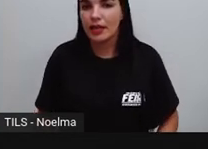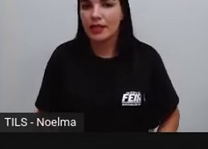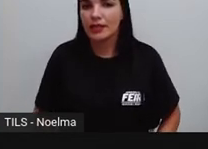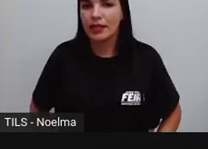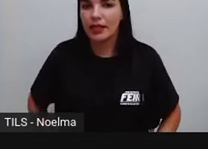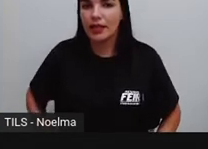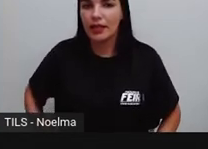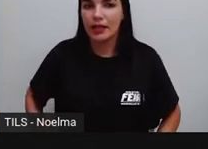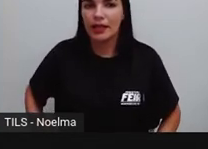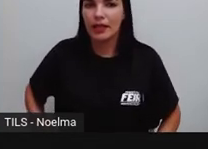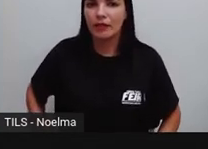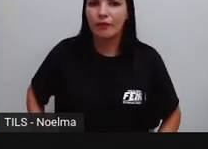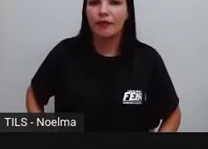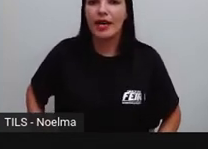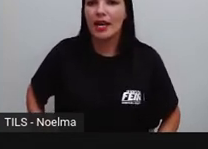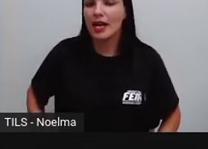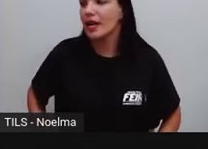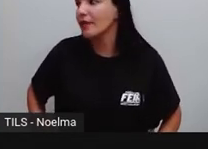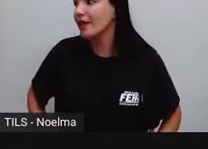Pronto. Não.